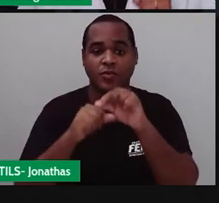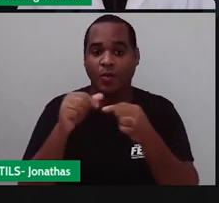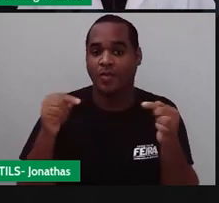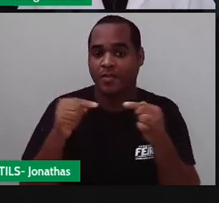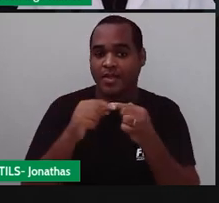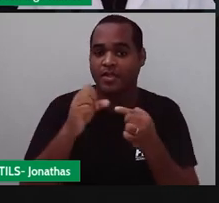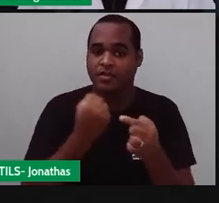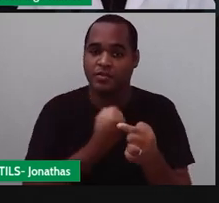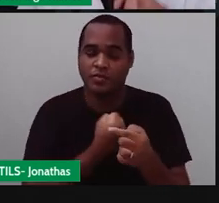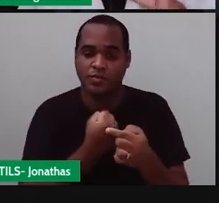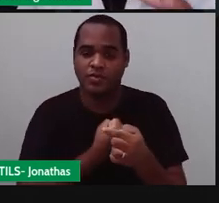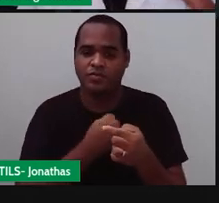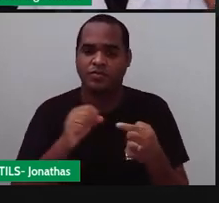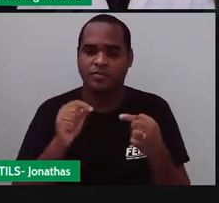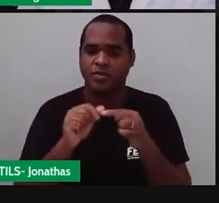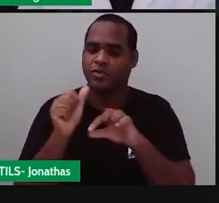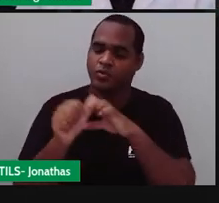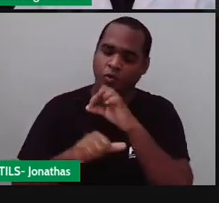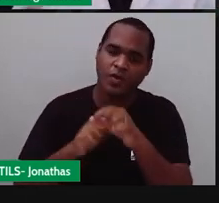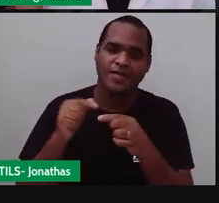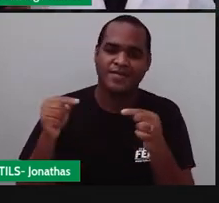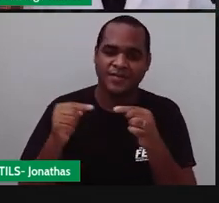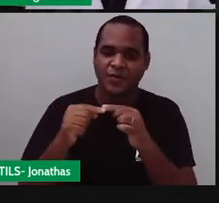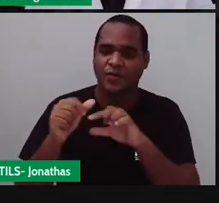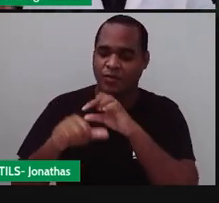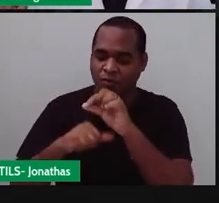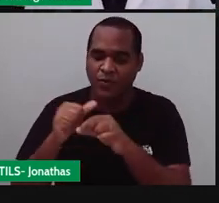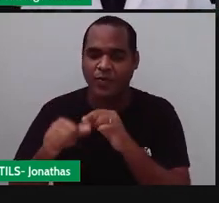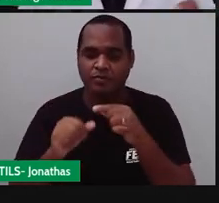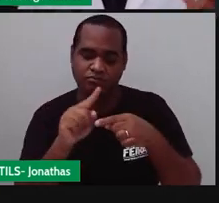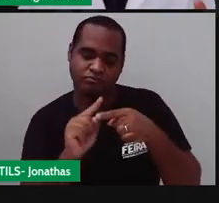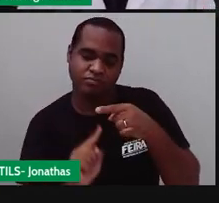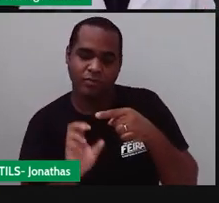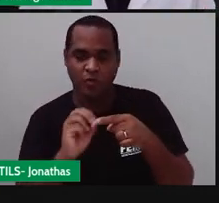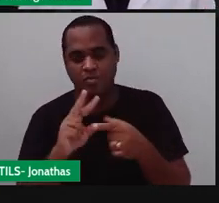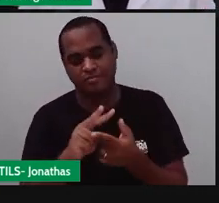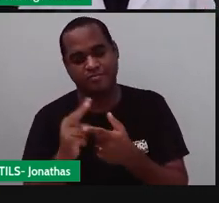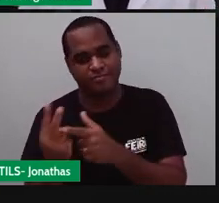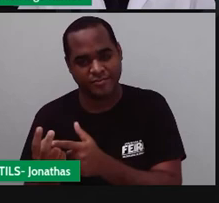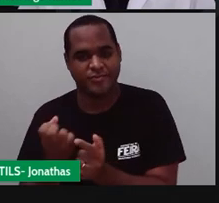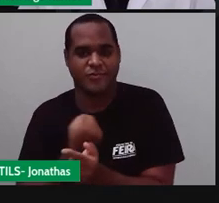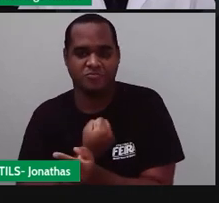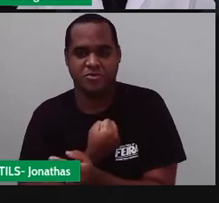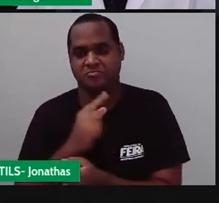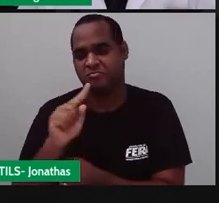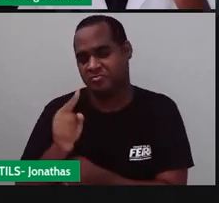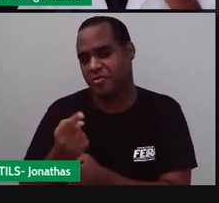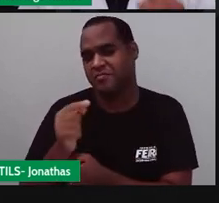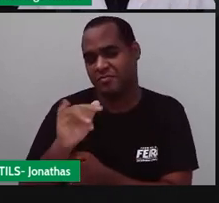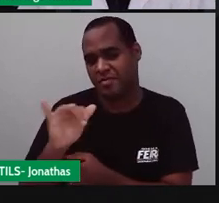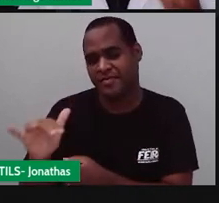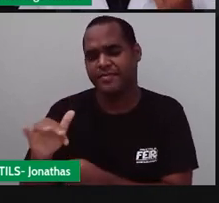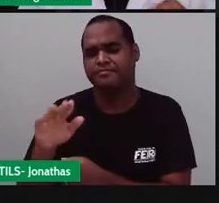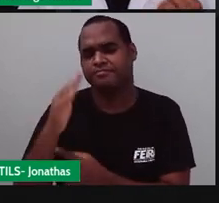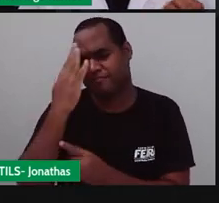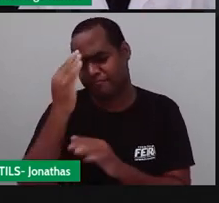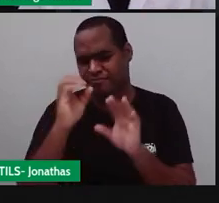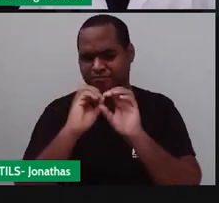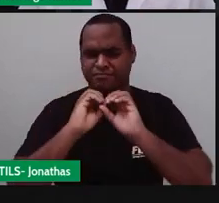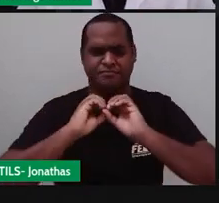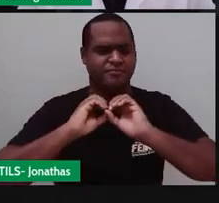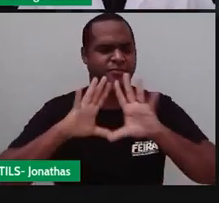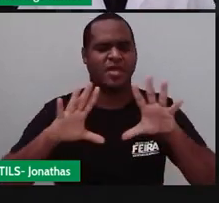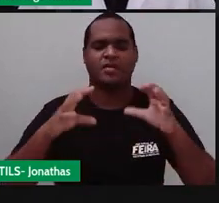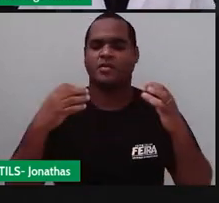dos números racionais mudar de fração para decimal de decimal para fração né entender isso de uma forma